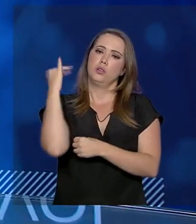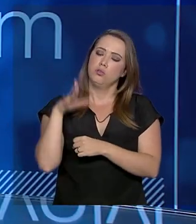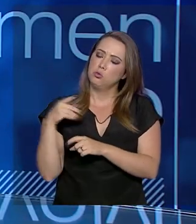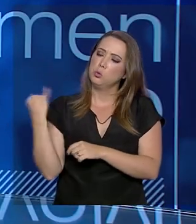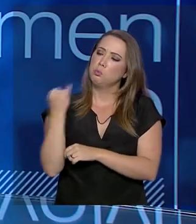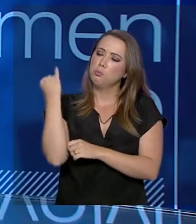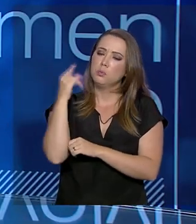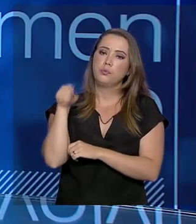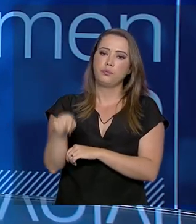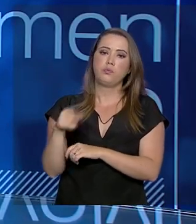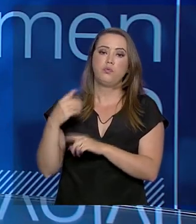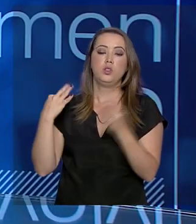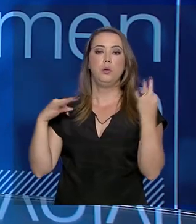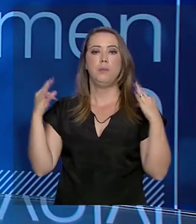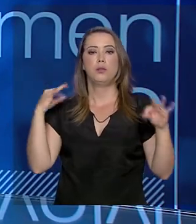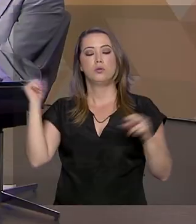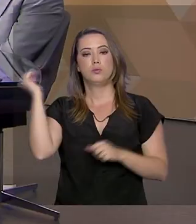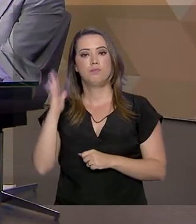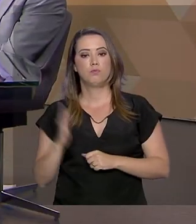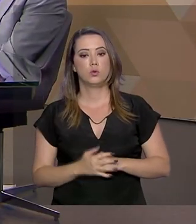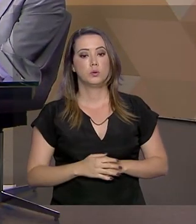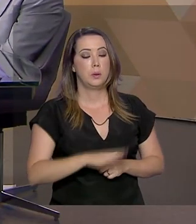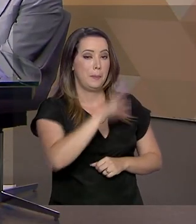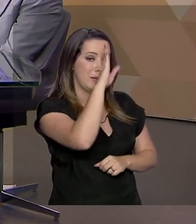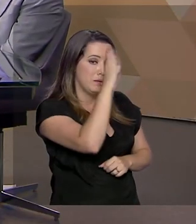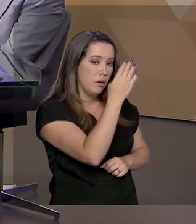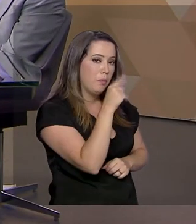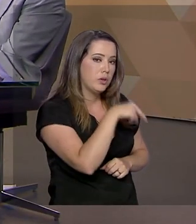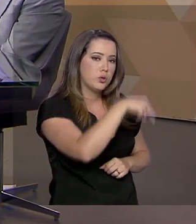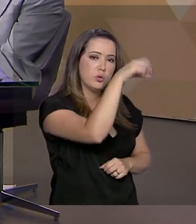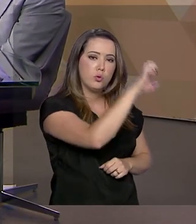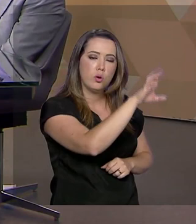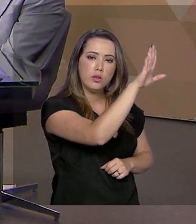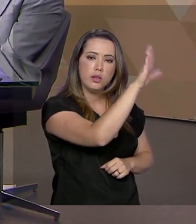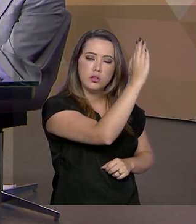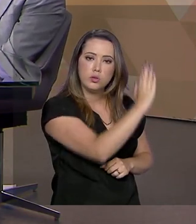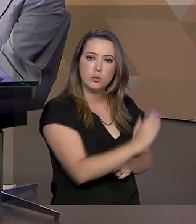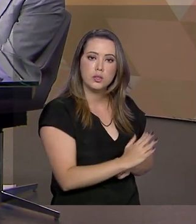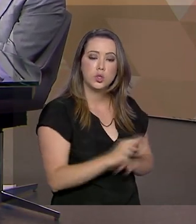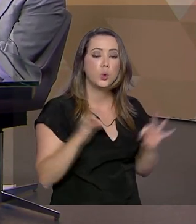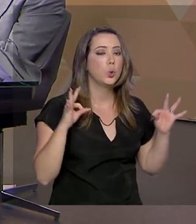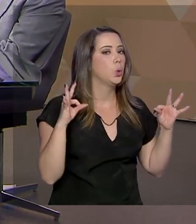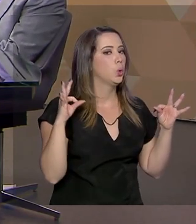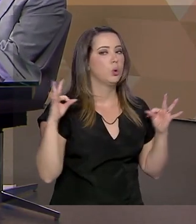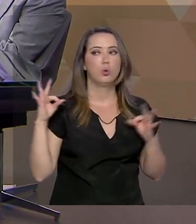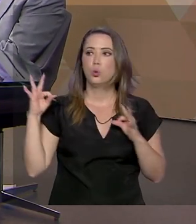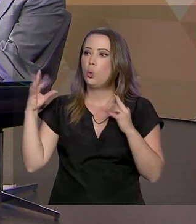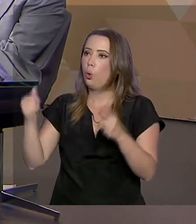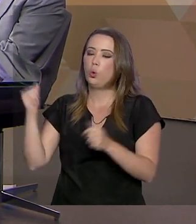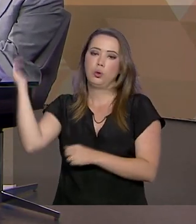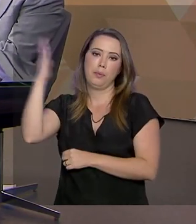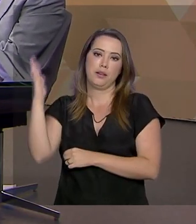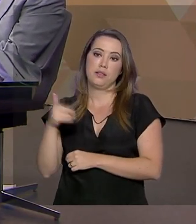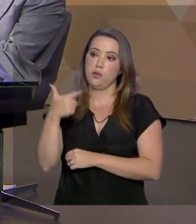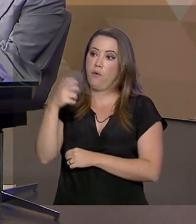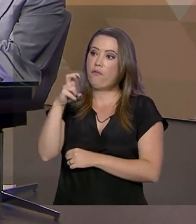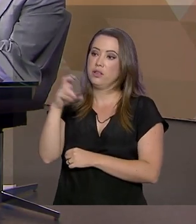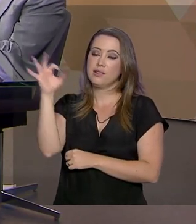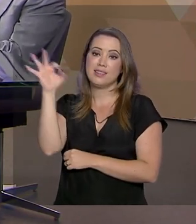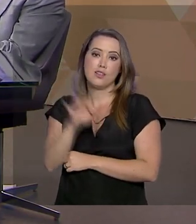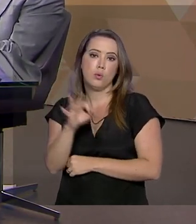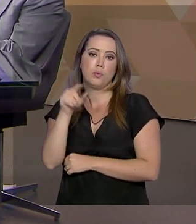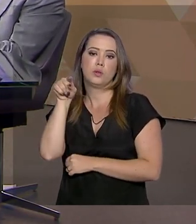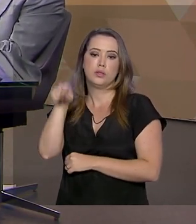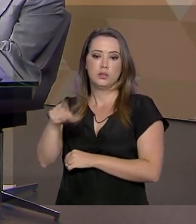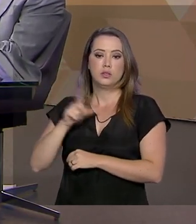louvor para o turismo brasileiro. Principalmente ali no Nordeste do país? Em todo o Brasil, 25% da costa brasileira